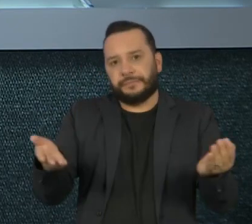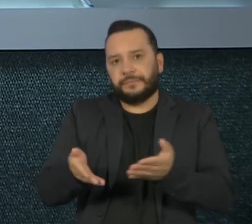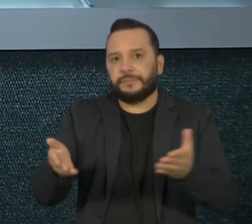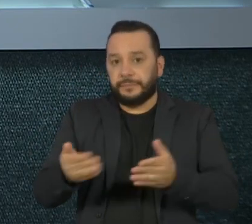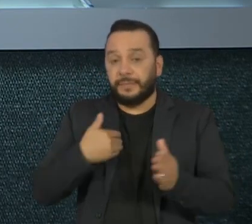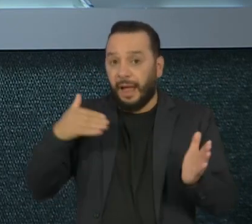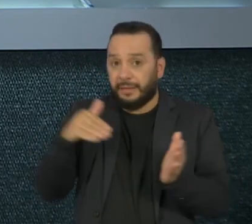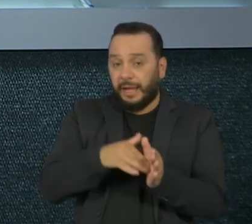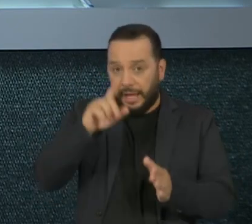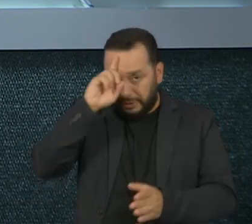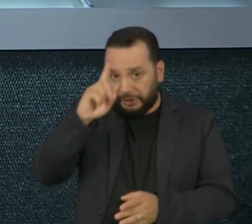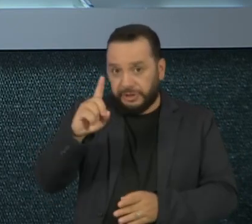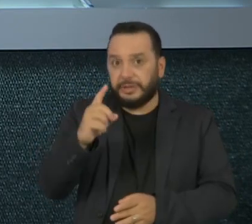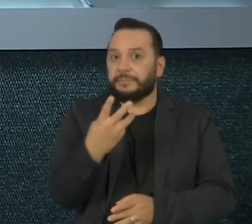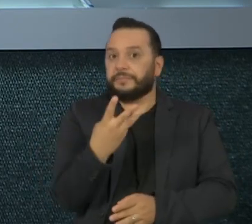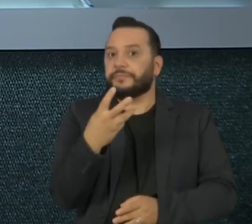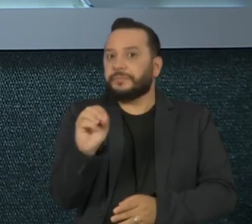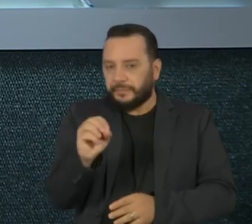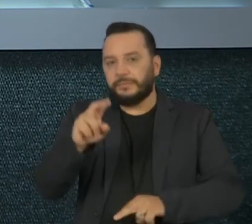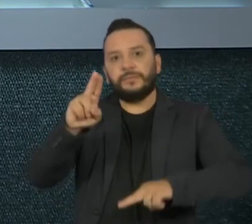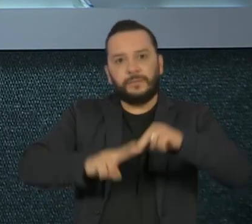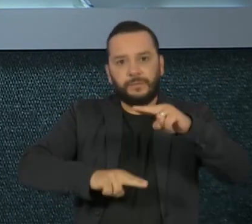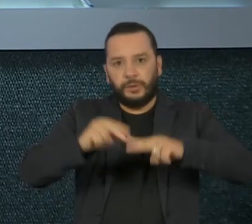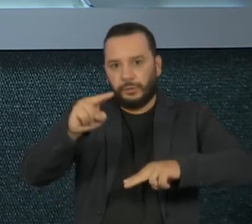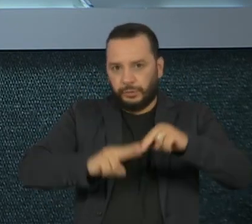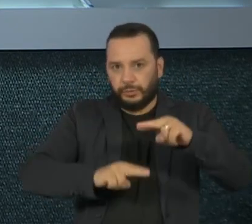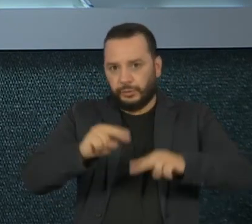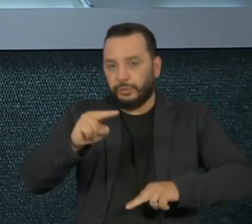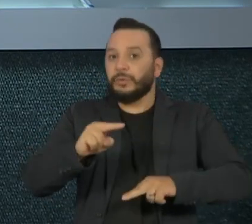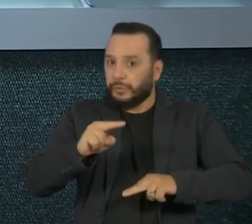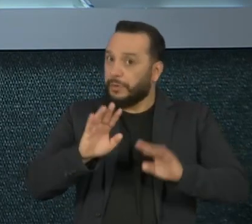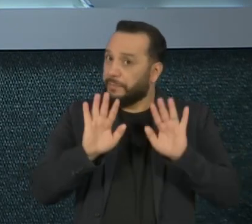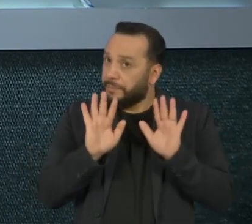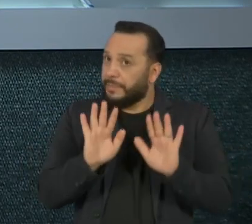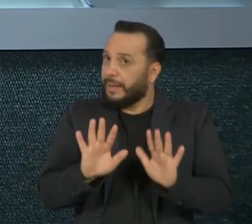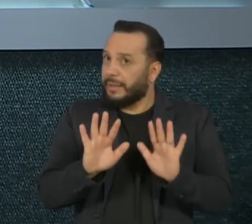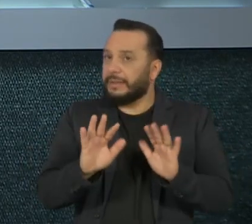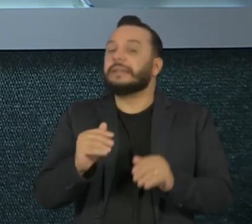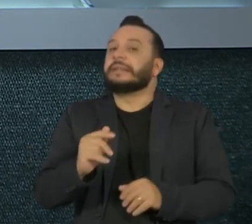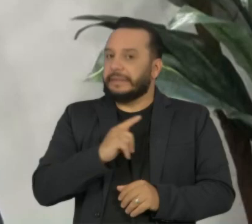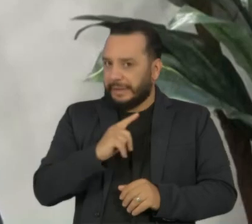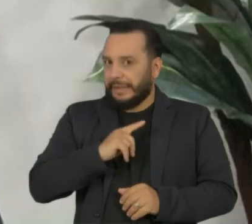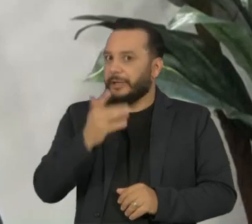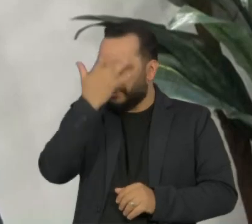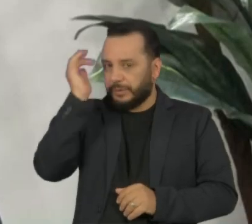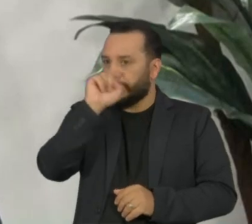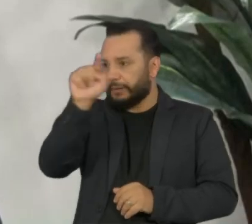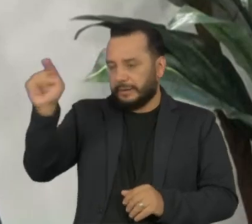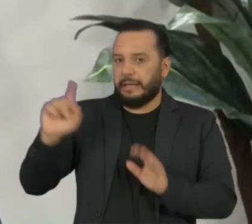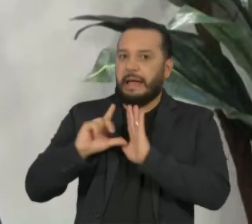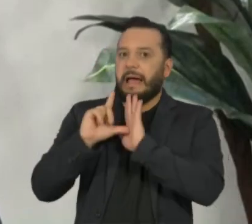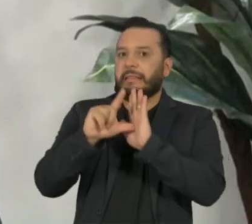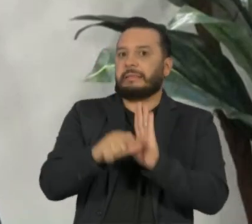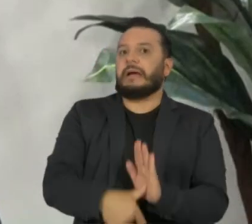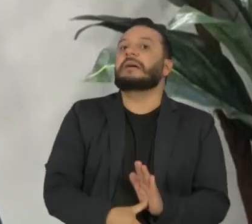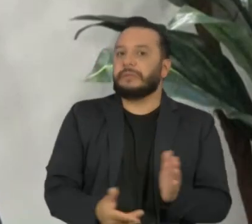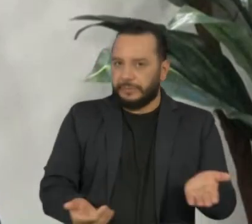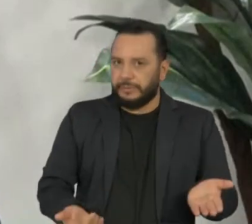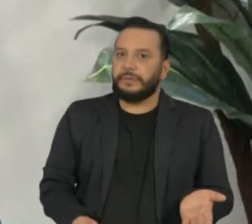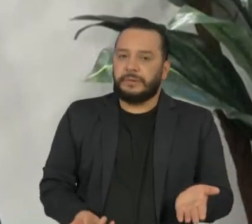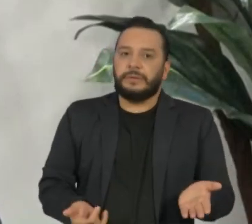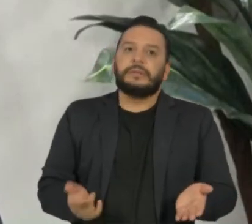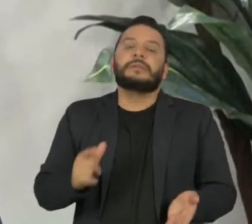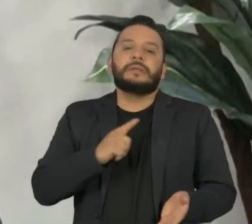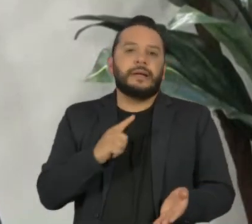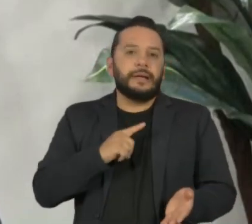agora até dia 30 de junho nós temos esse prazo, mas mesmo assim a gente ainda teve alguns atrasos. Algumas situações já ficaram muito